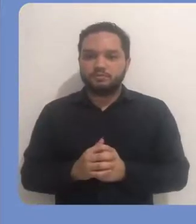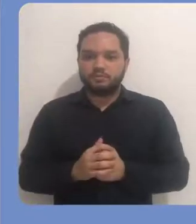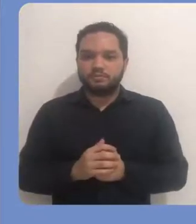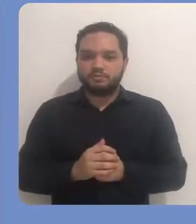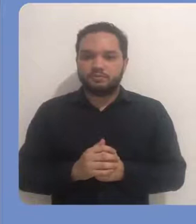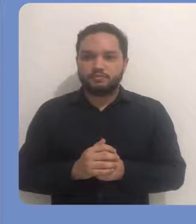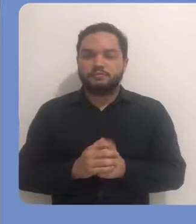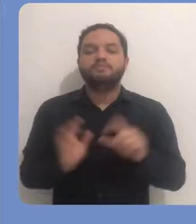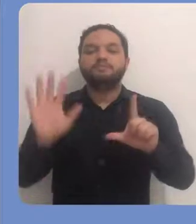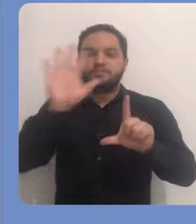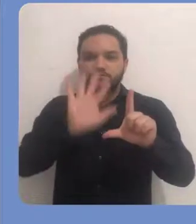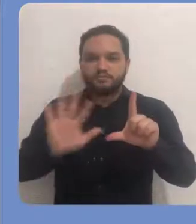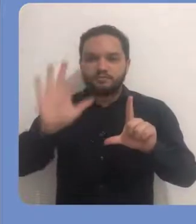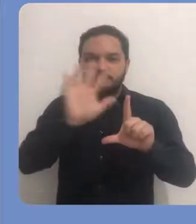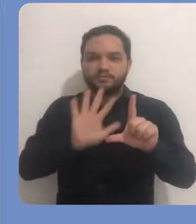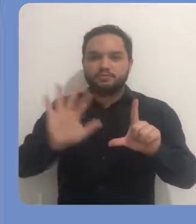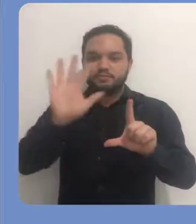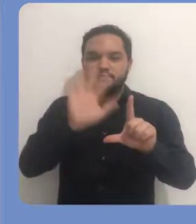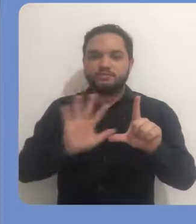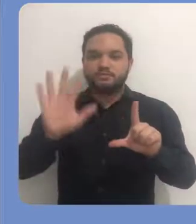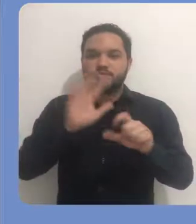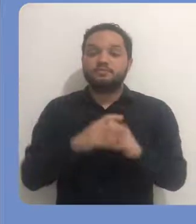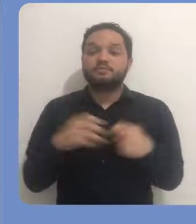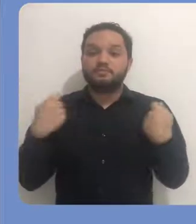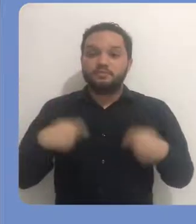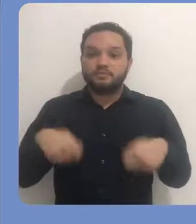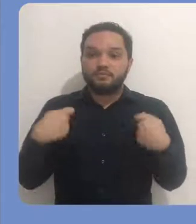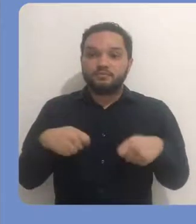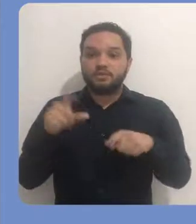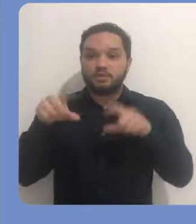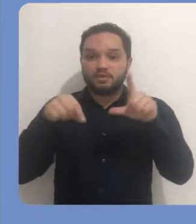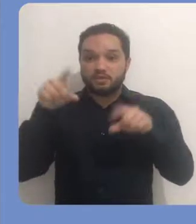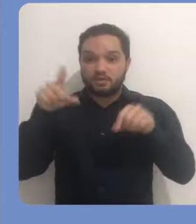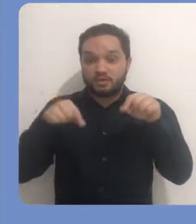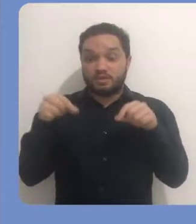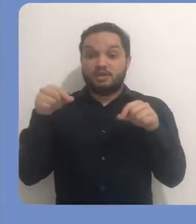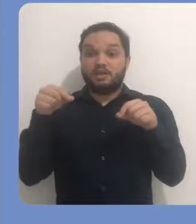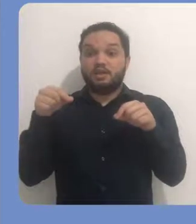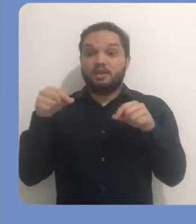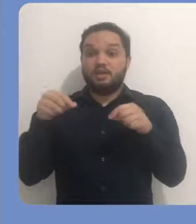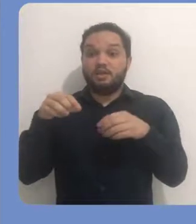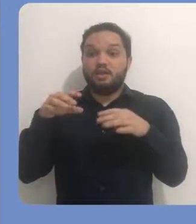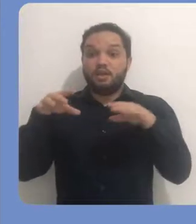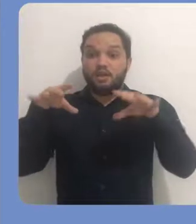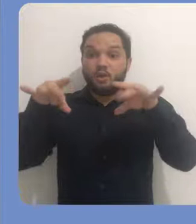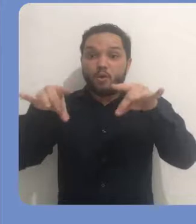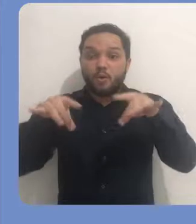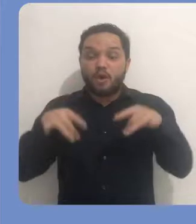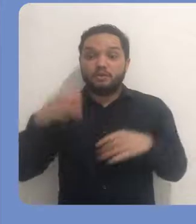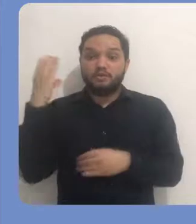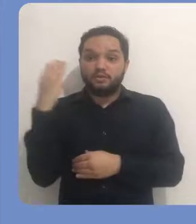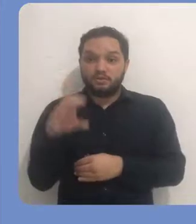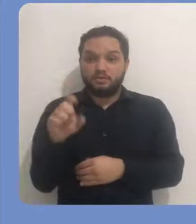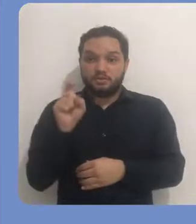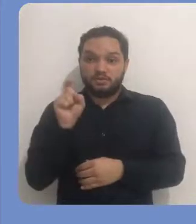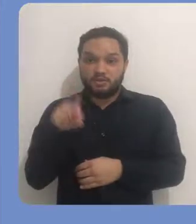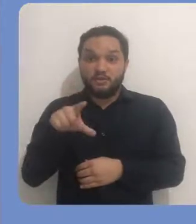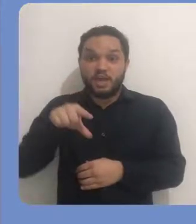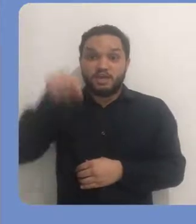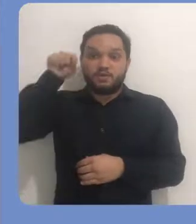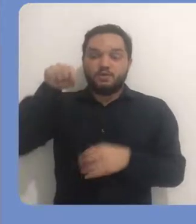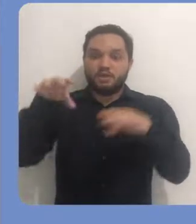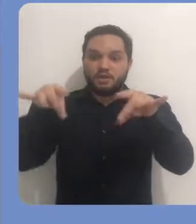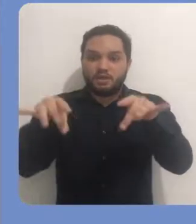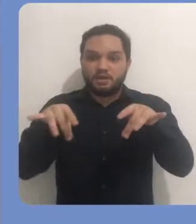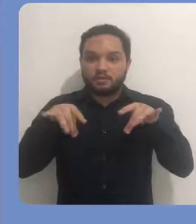Nesta parte da submissão, então, você deve fazer a seleção do arquivo que será depositado. Clique em Escolher arquivo